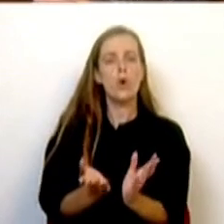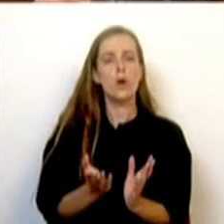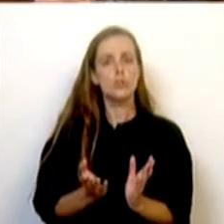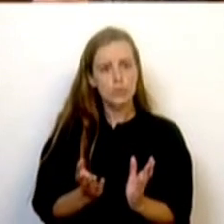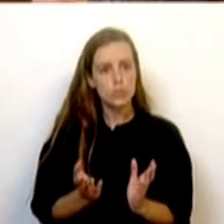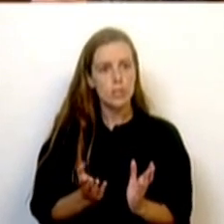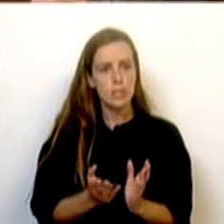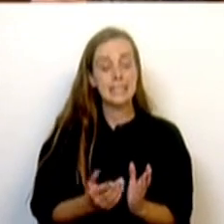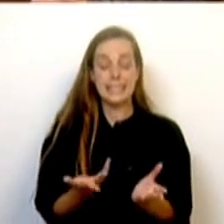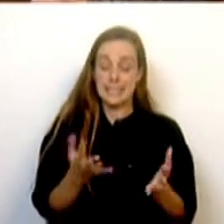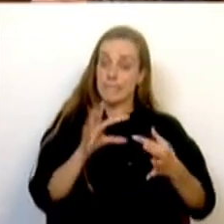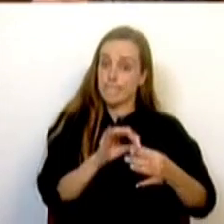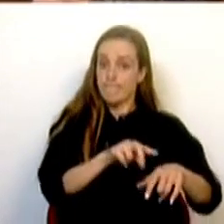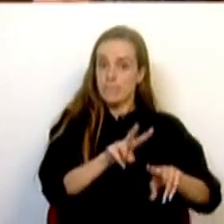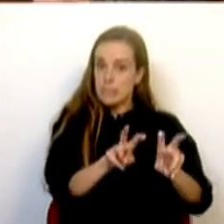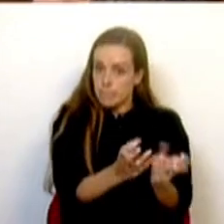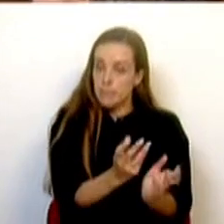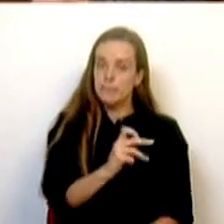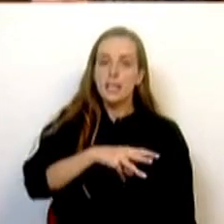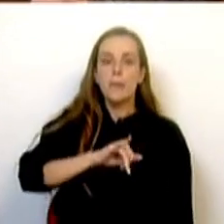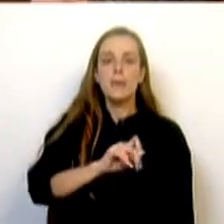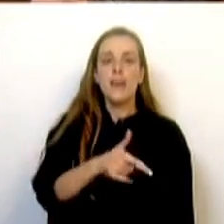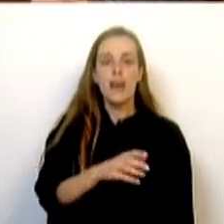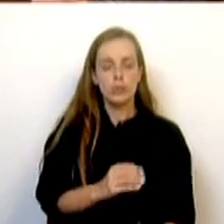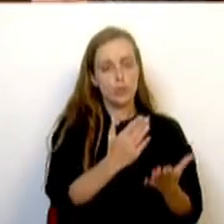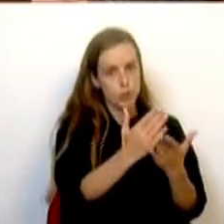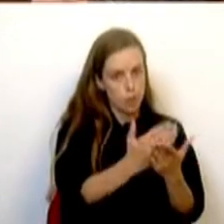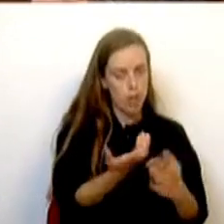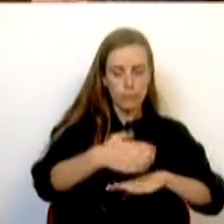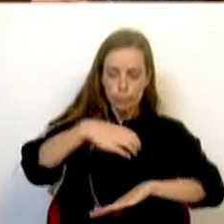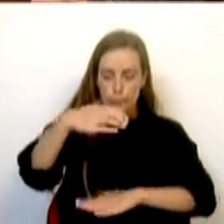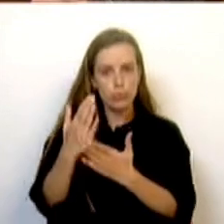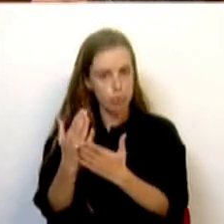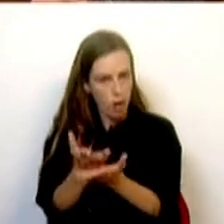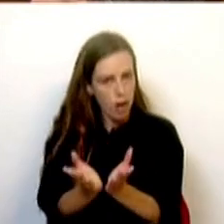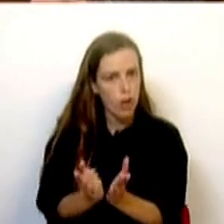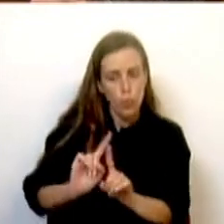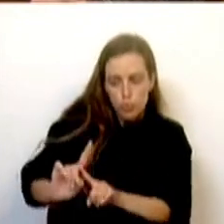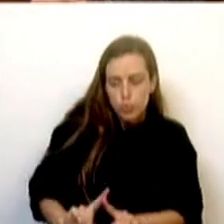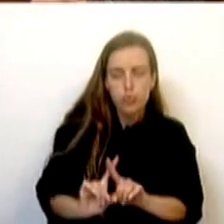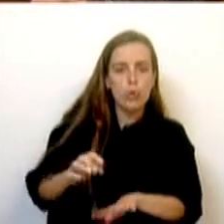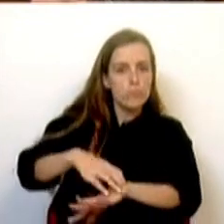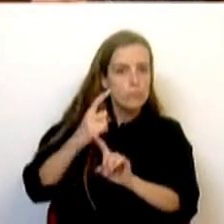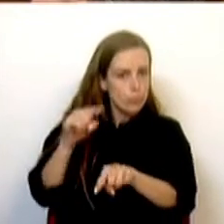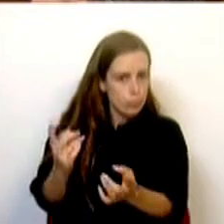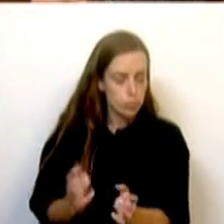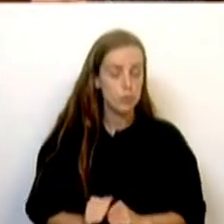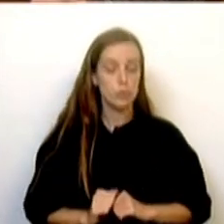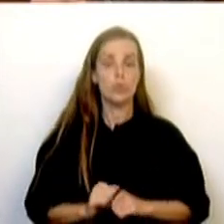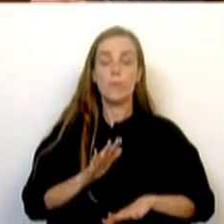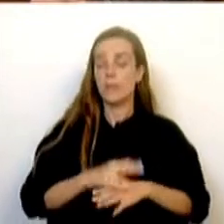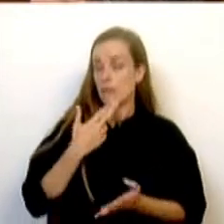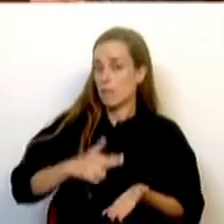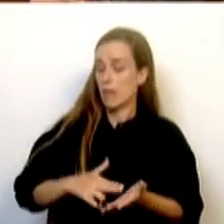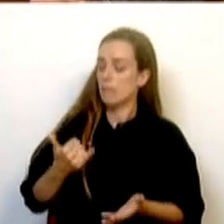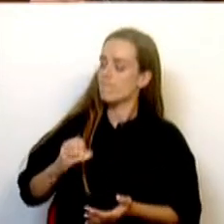presença do ambiente, o desrespeito concretamente nas escolas, edifícios escolares e outros edifícios públicos. Na verdade, desde